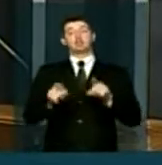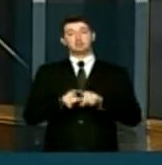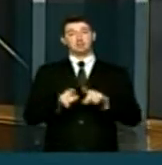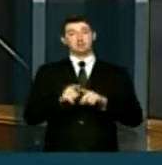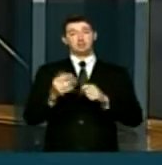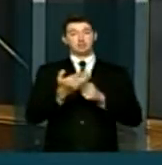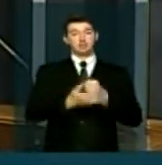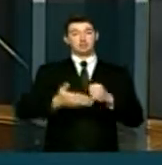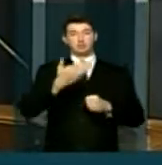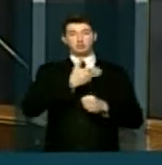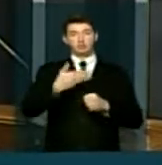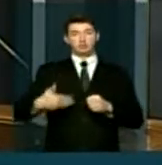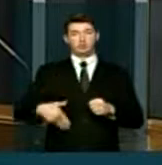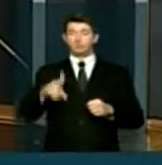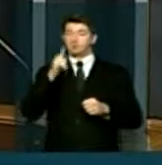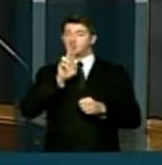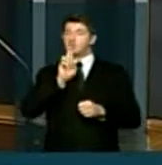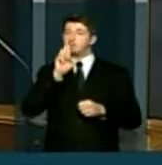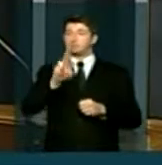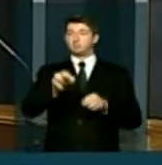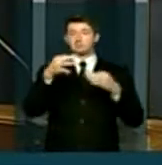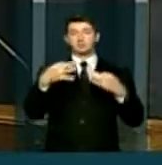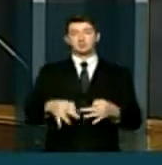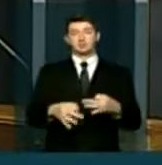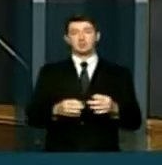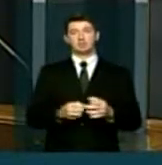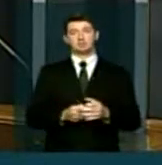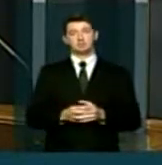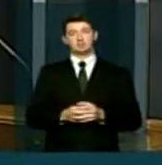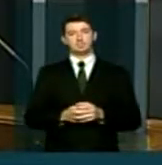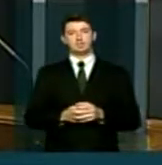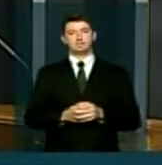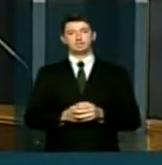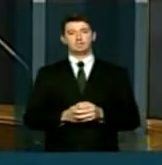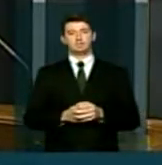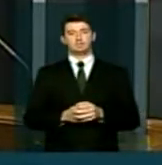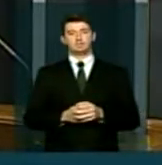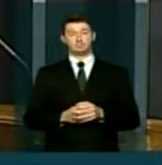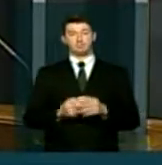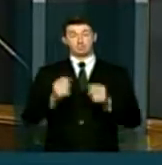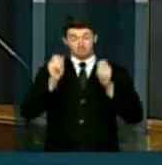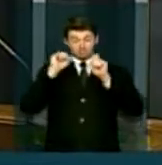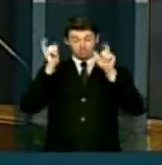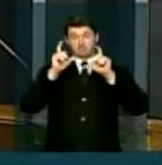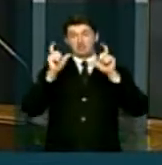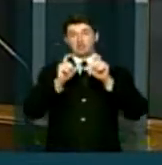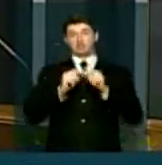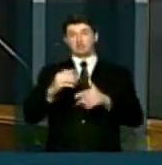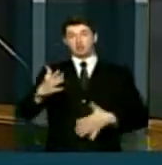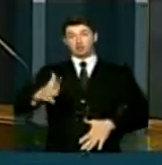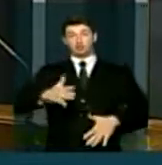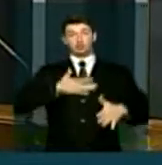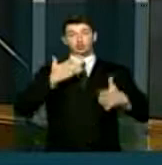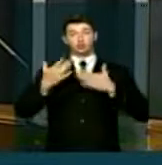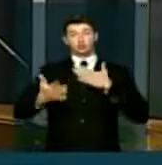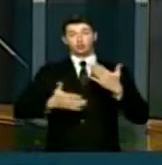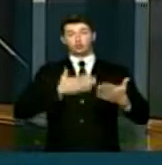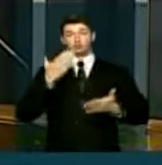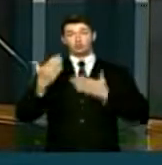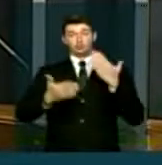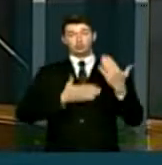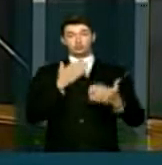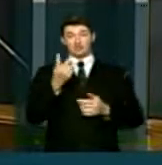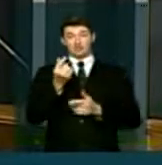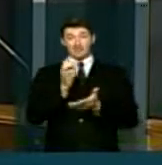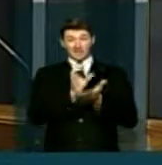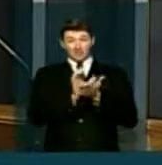das estruturas do Estado para responder a esse problema. E nos pasmem, que nos assusta é que o